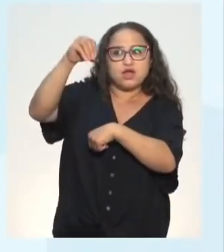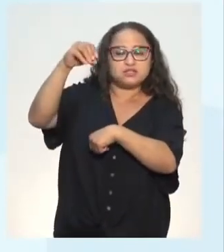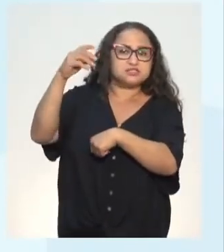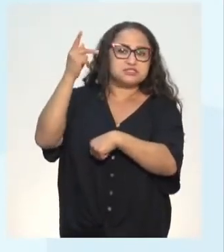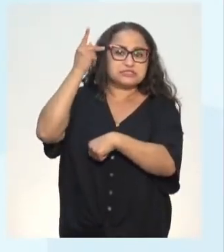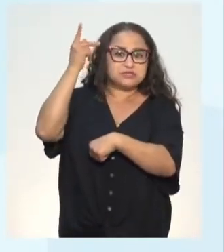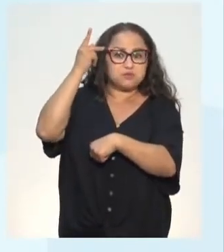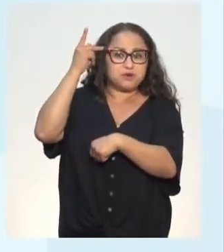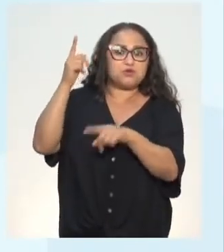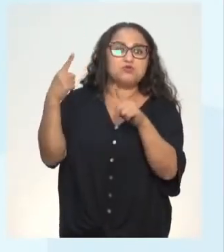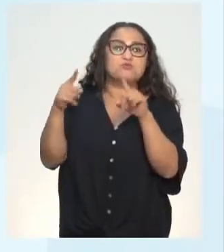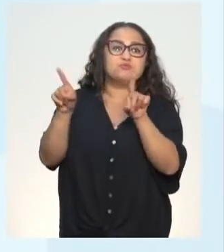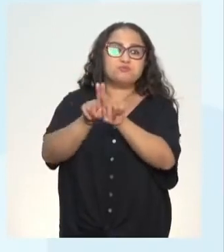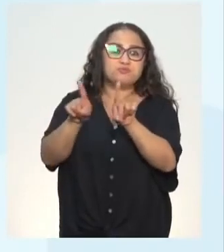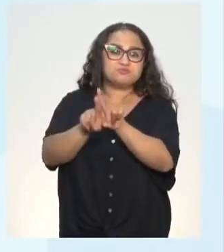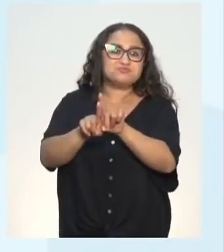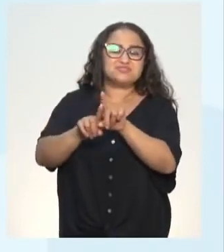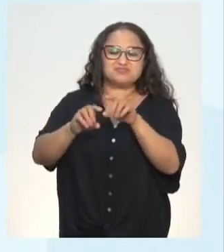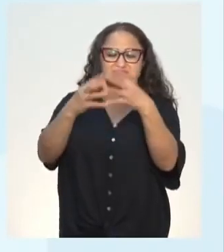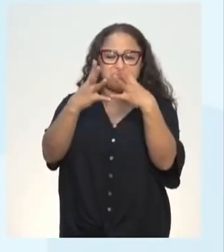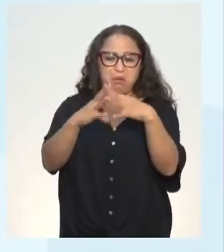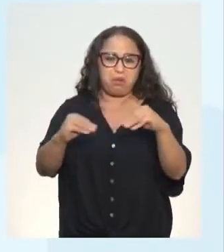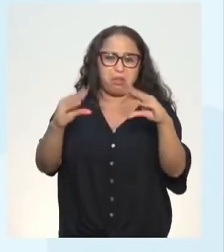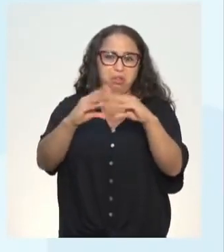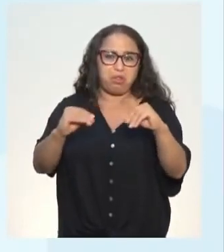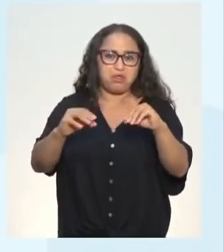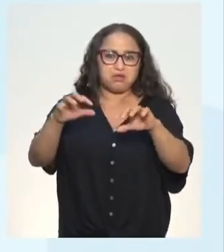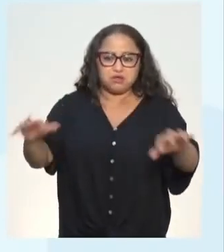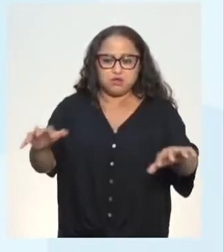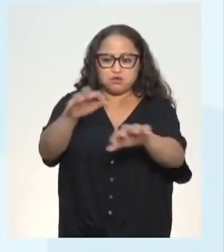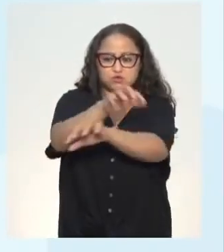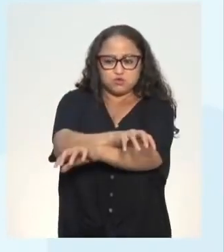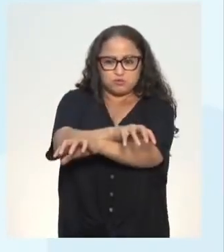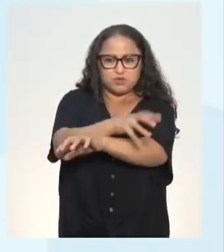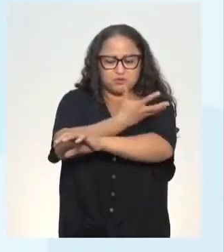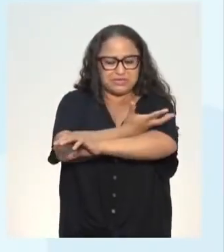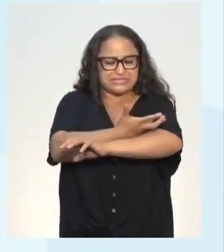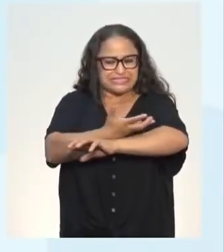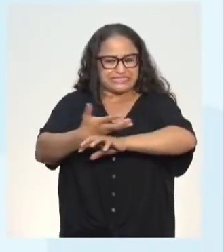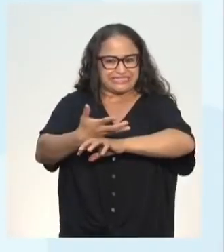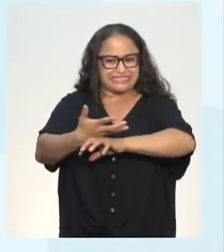possível início de desertificação do bioma cerrado. Deixa eu explicar aqui.